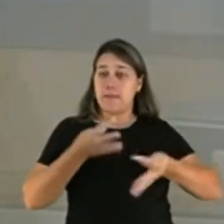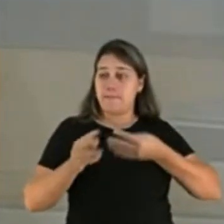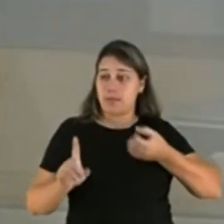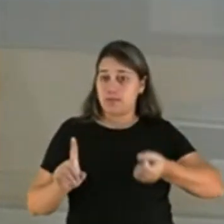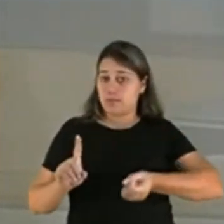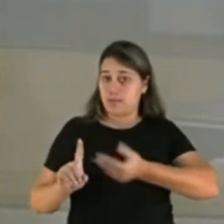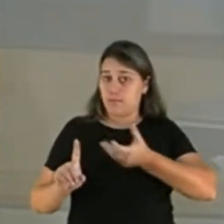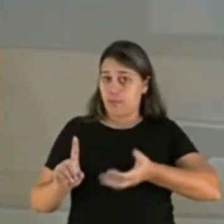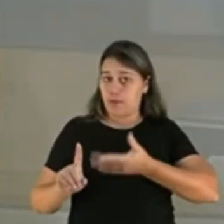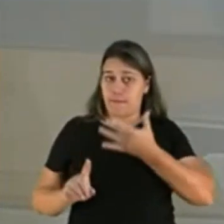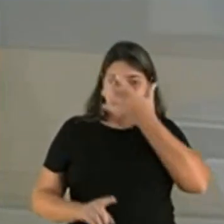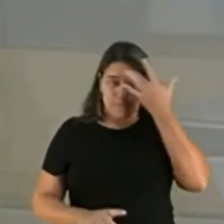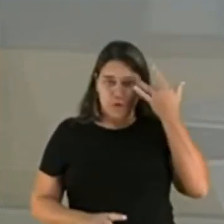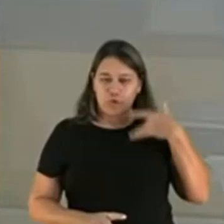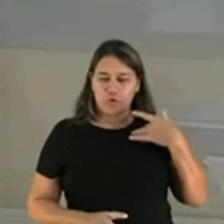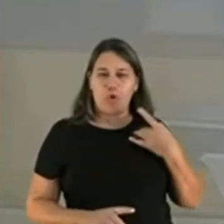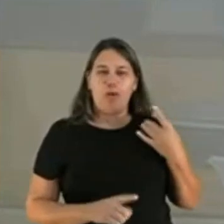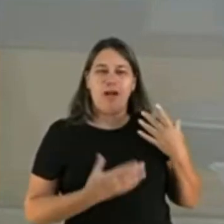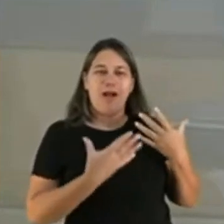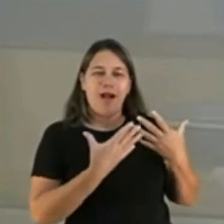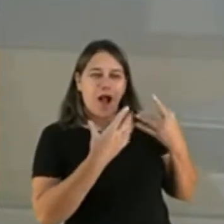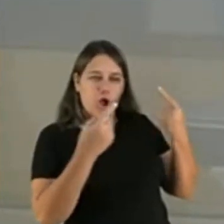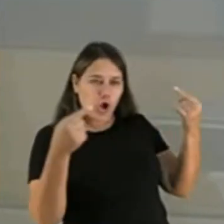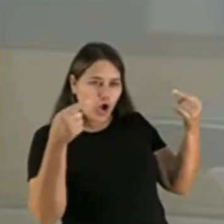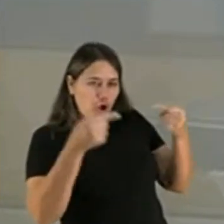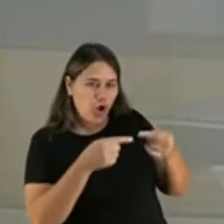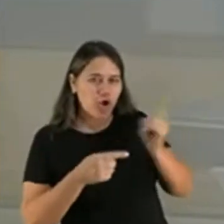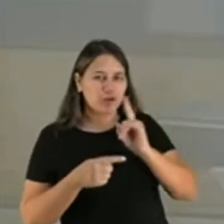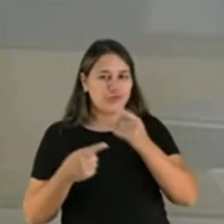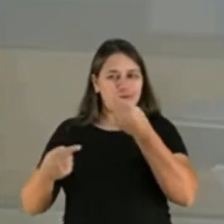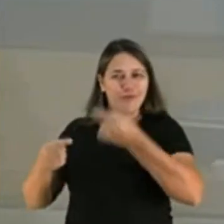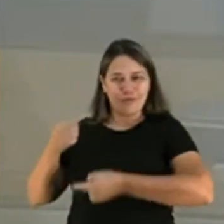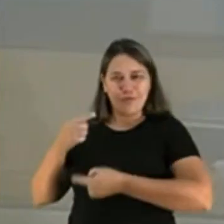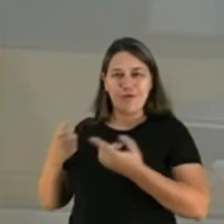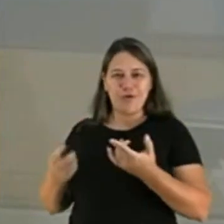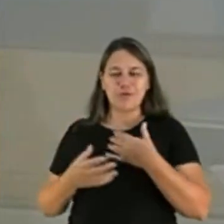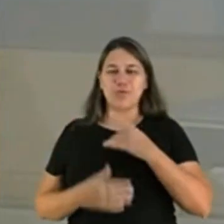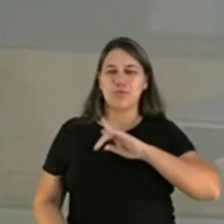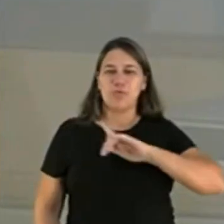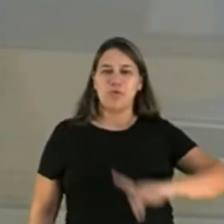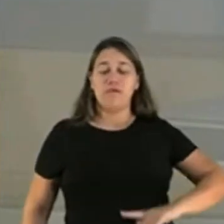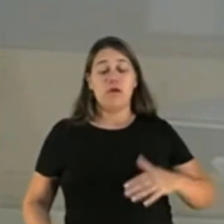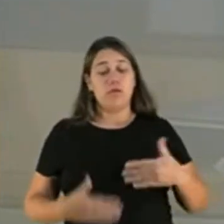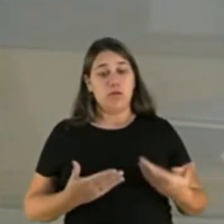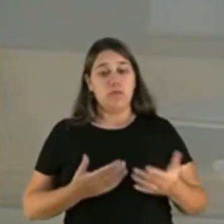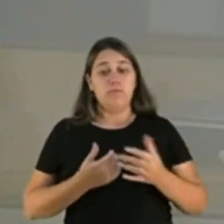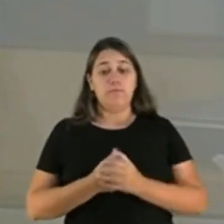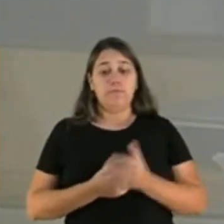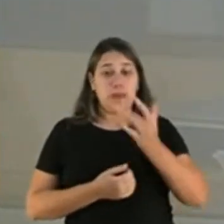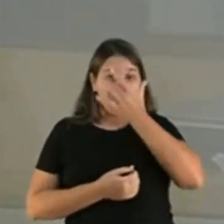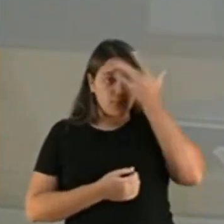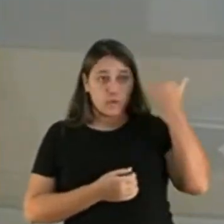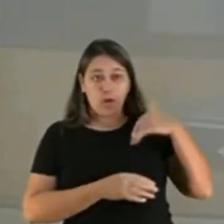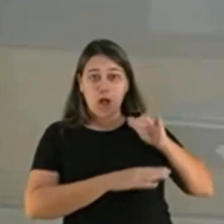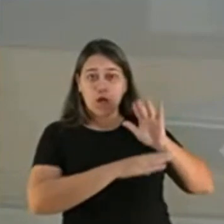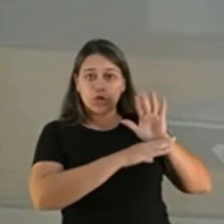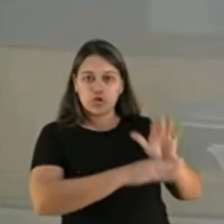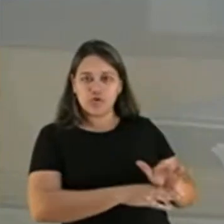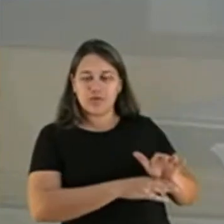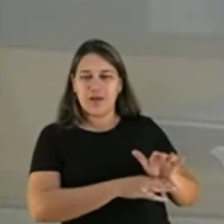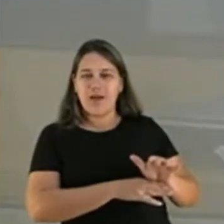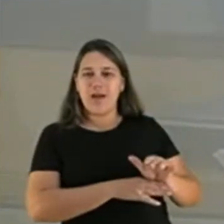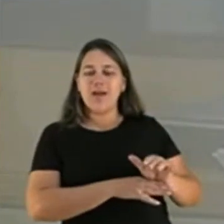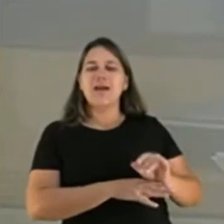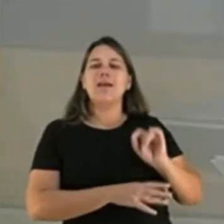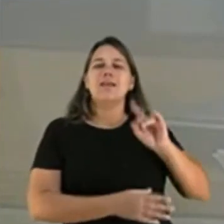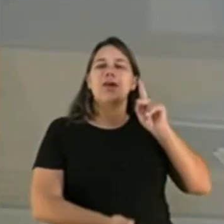sejam oposicionistas ou favoráveis a políticas governamentais. Para aqueles que colaboram, que confirmam as